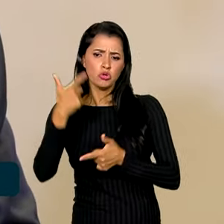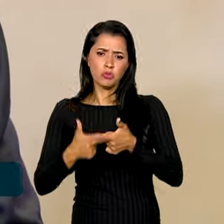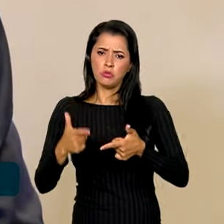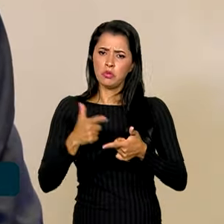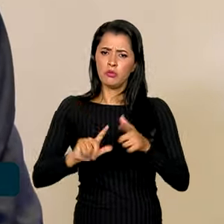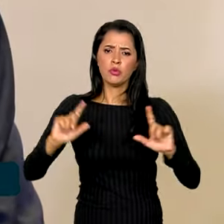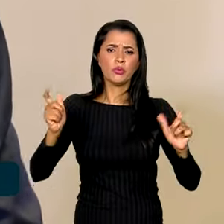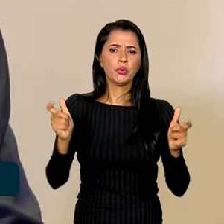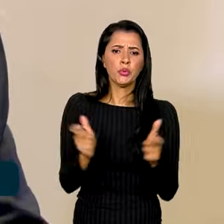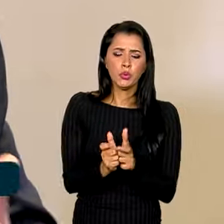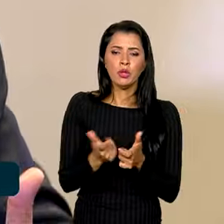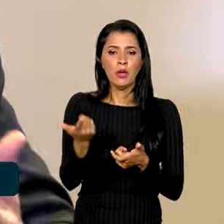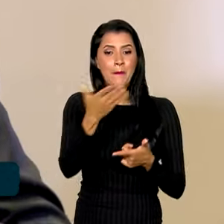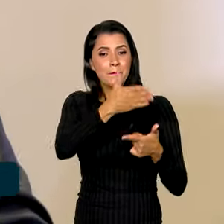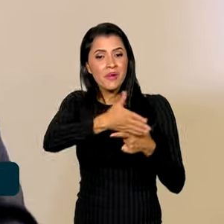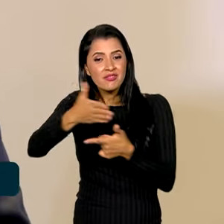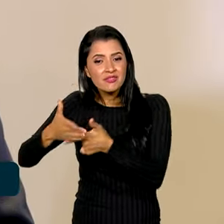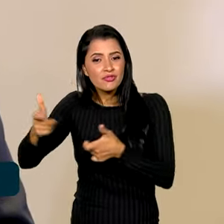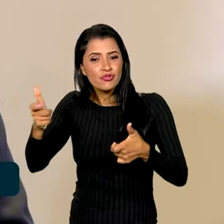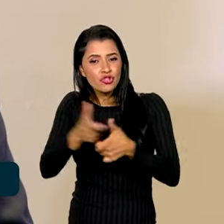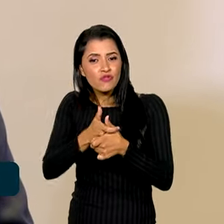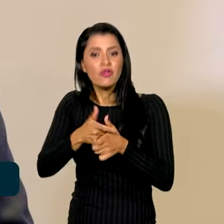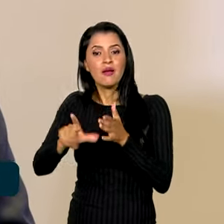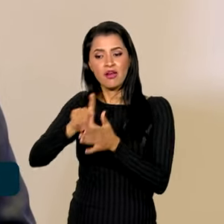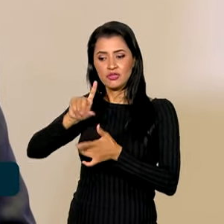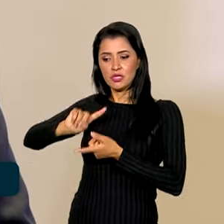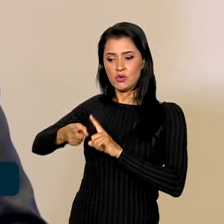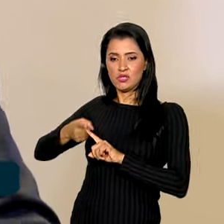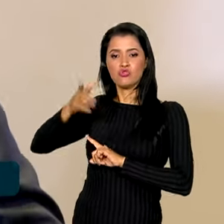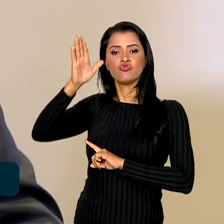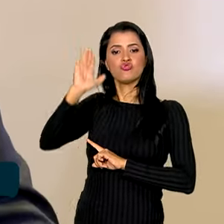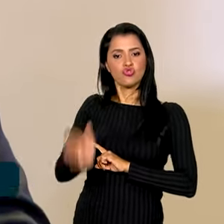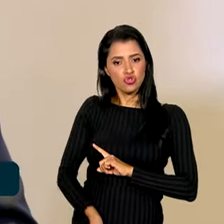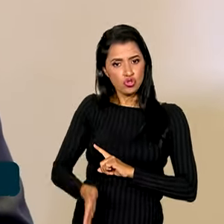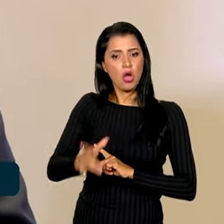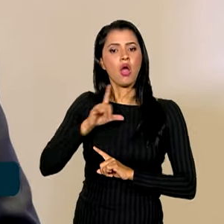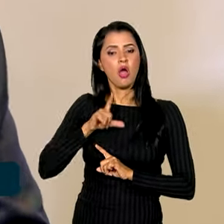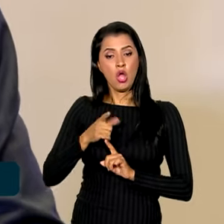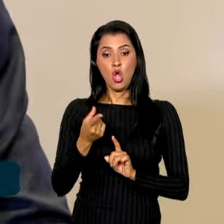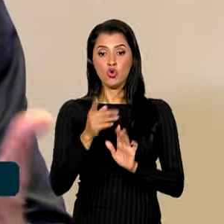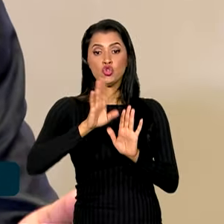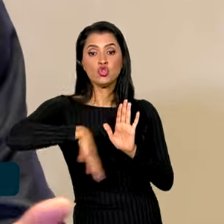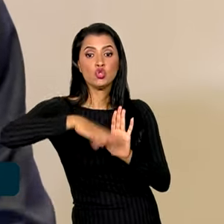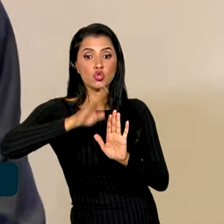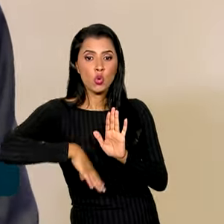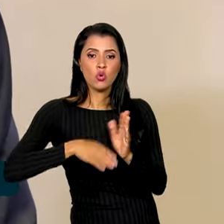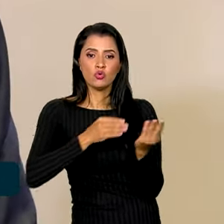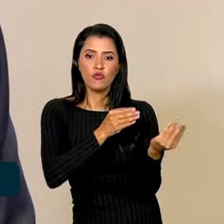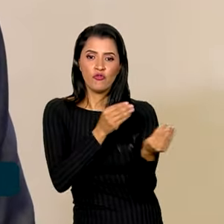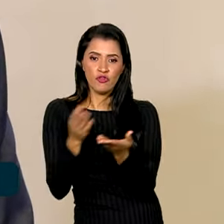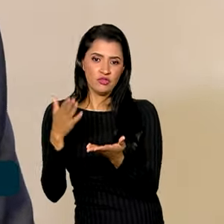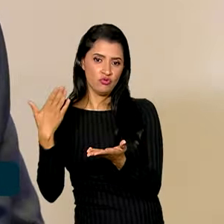problema parcelando a sua dívida já renegociada, já com os descontos oferecidos pelos credores.